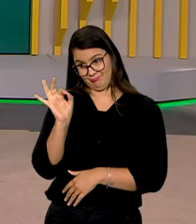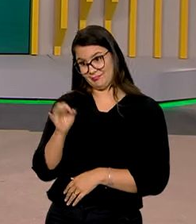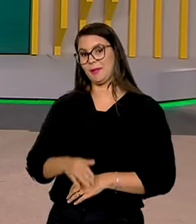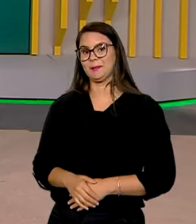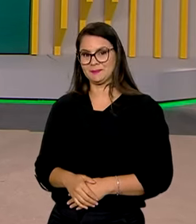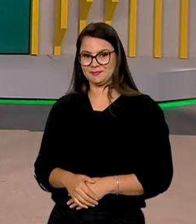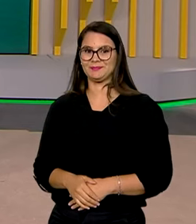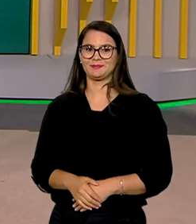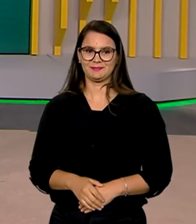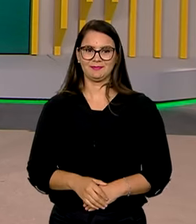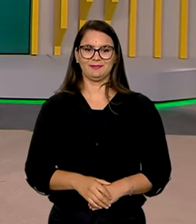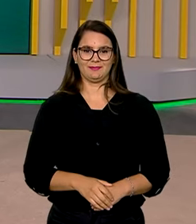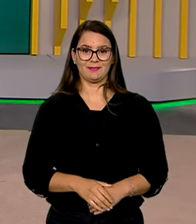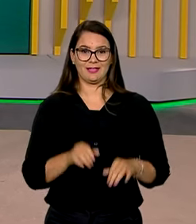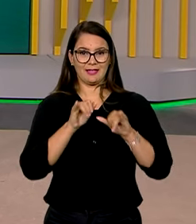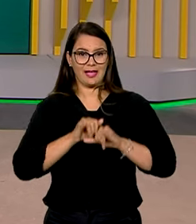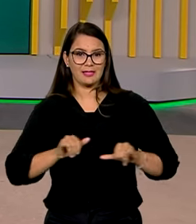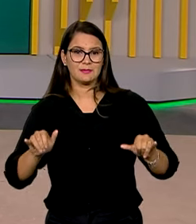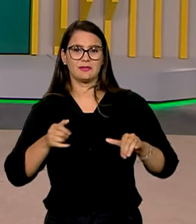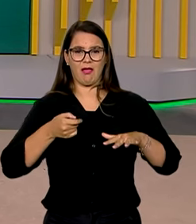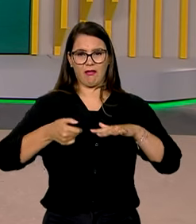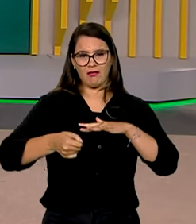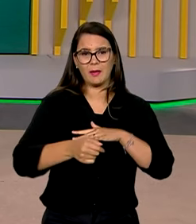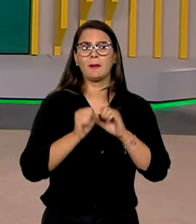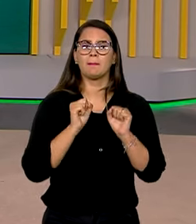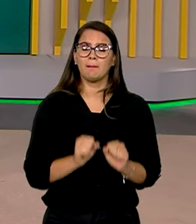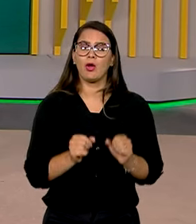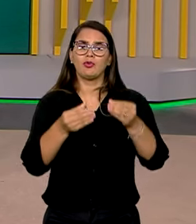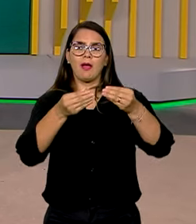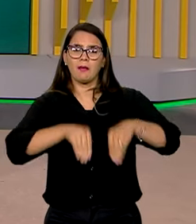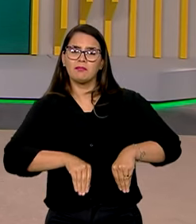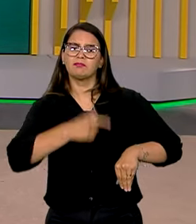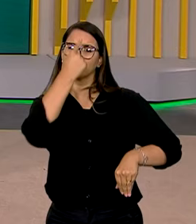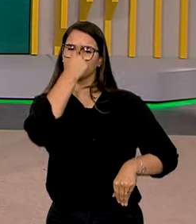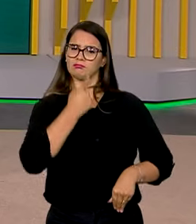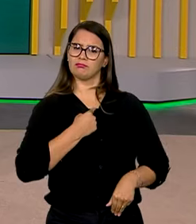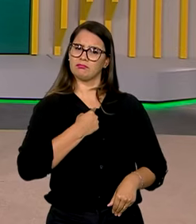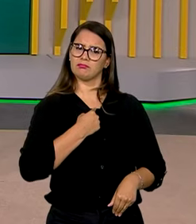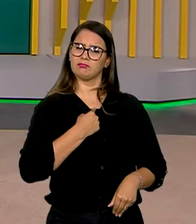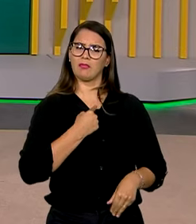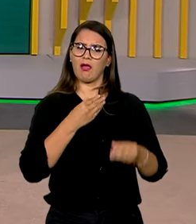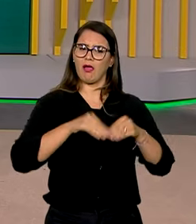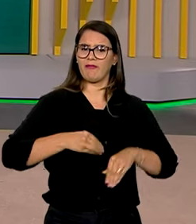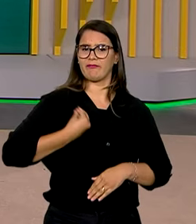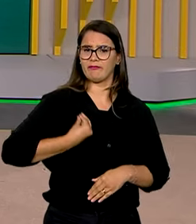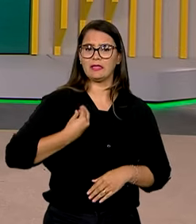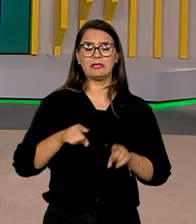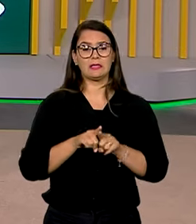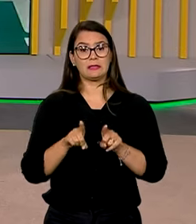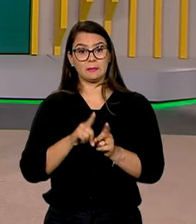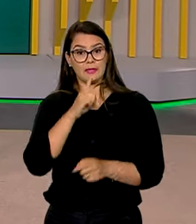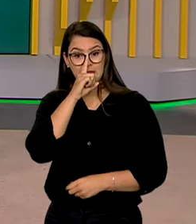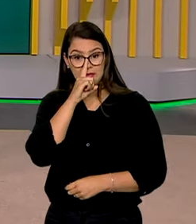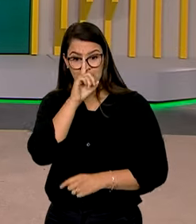é isso? É verdade. A disseminação de notícias falsas pode destruir reputações, destruir vidas e até colocar em